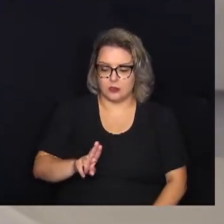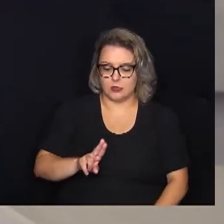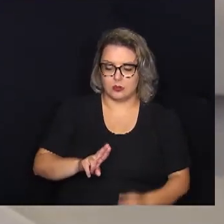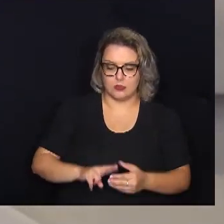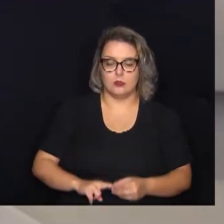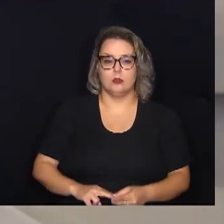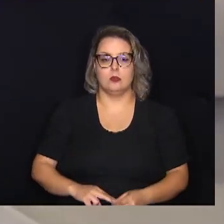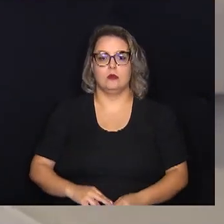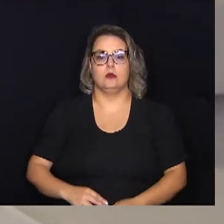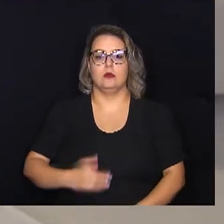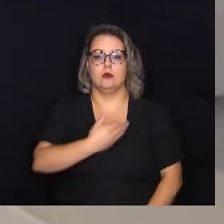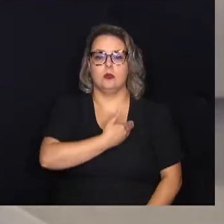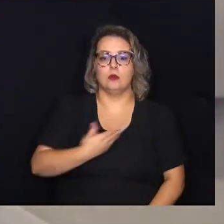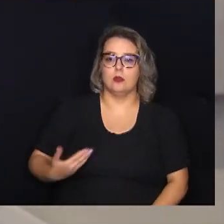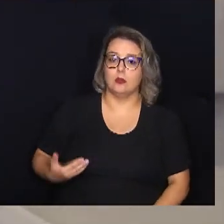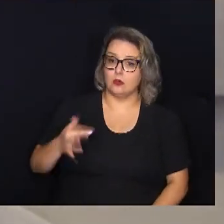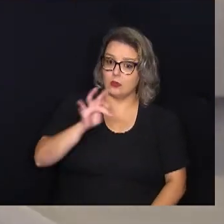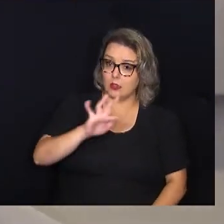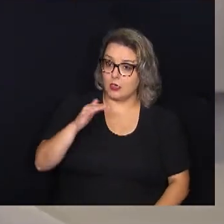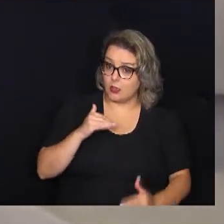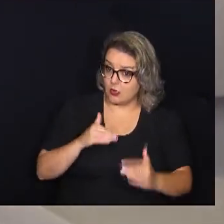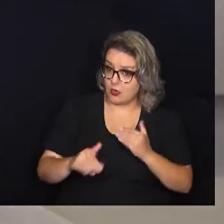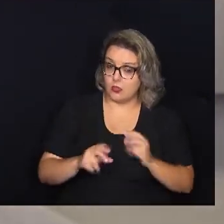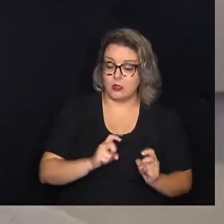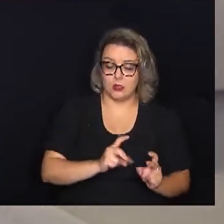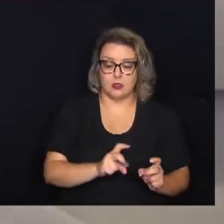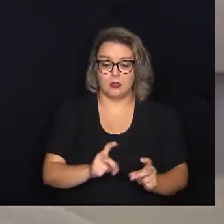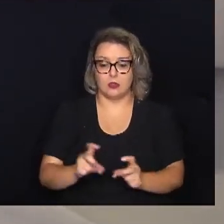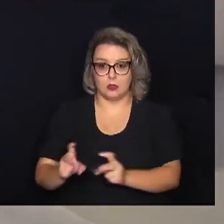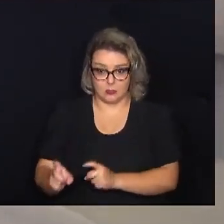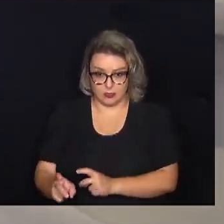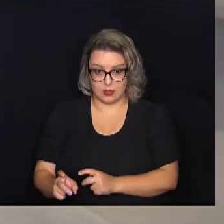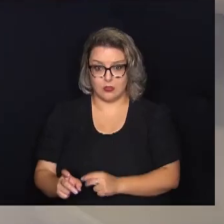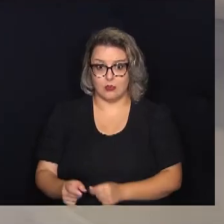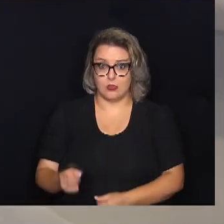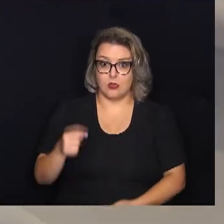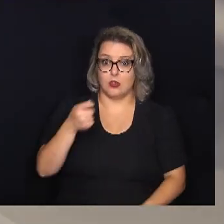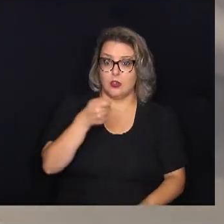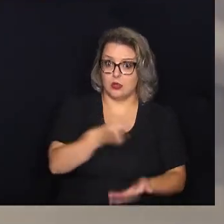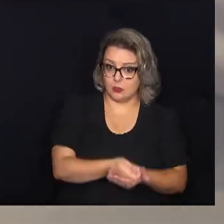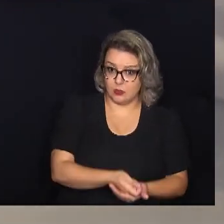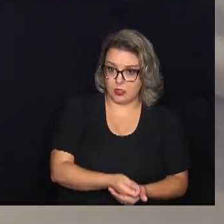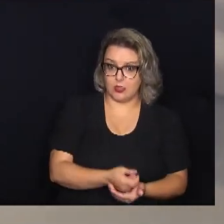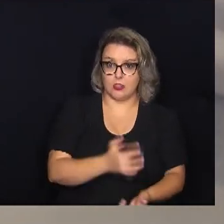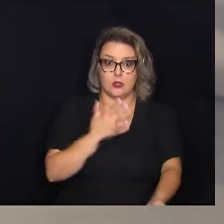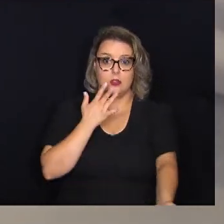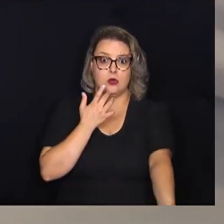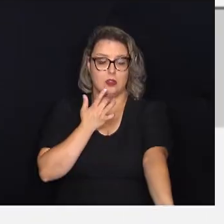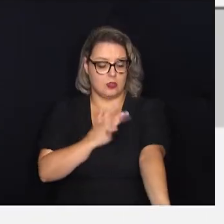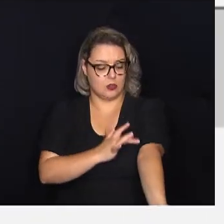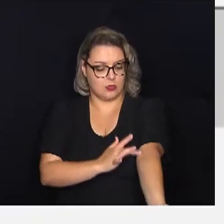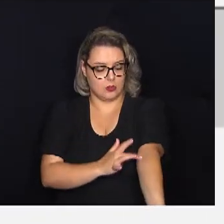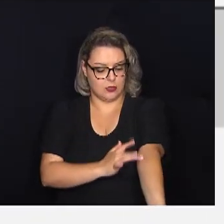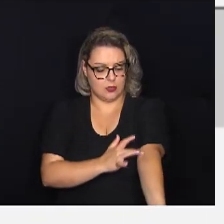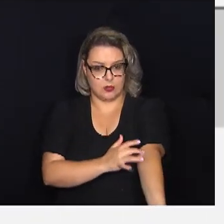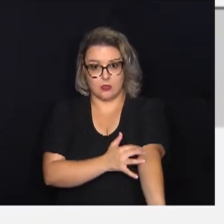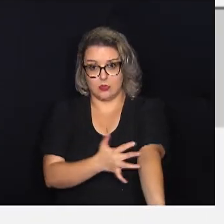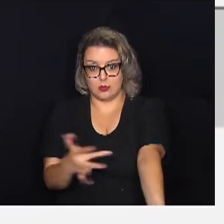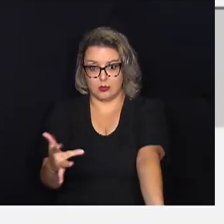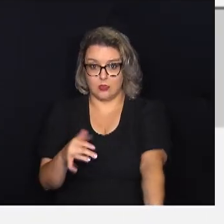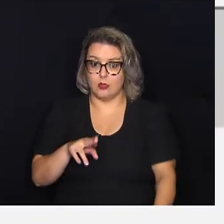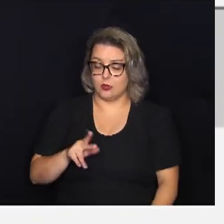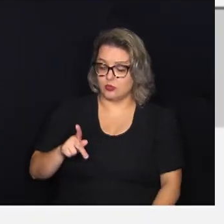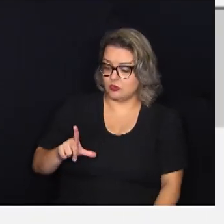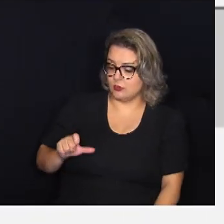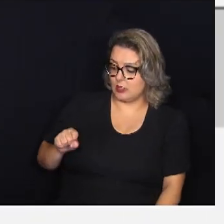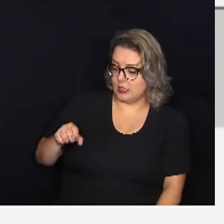já se posicionou contra a comercialização e remuneração na coleta de sangue ou de plasma. Já a Associação